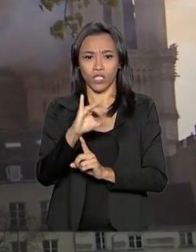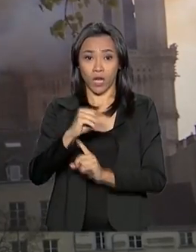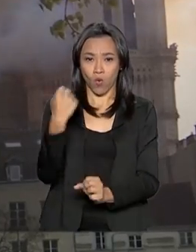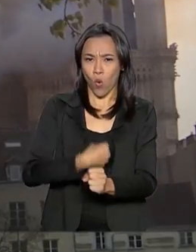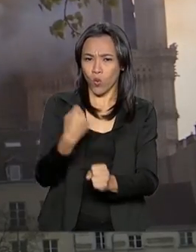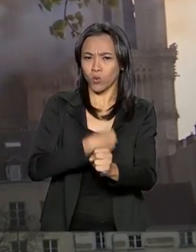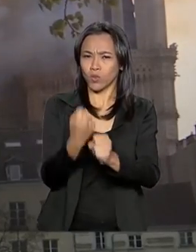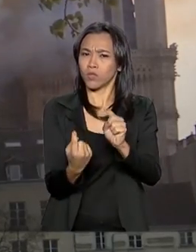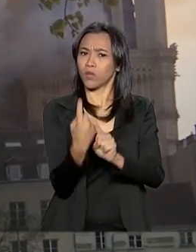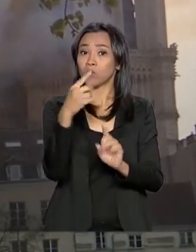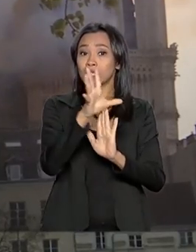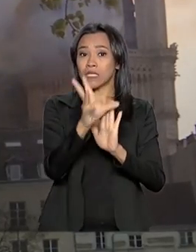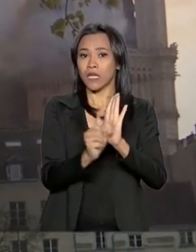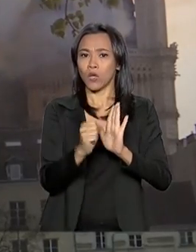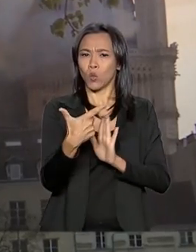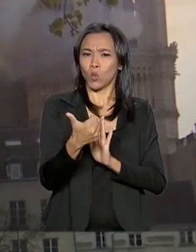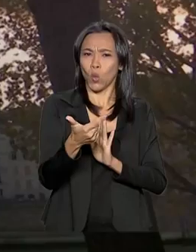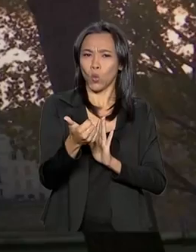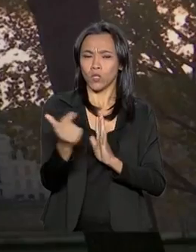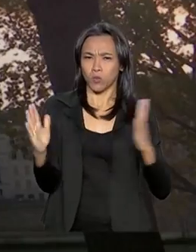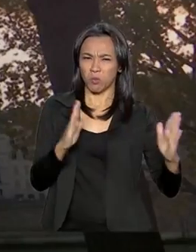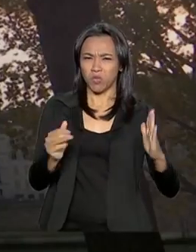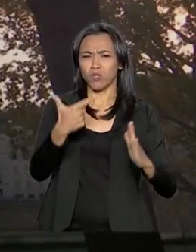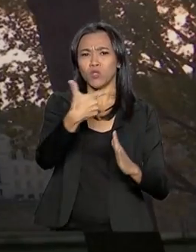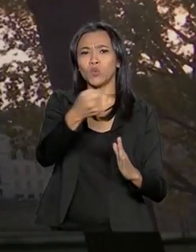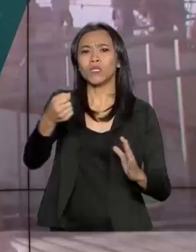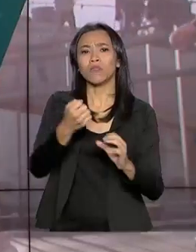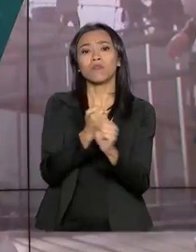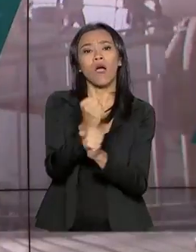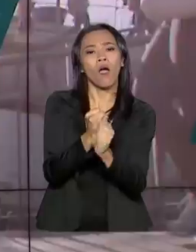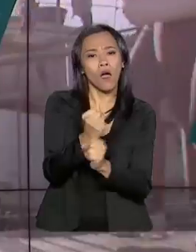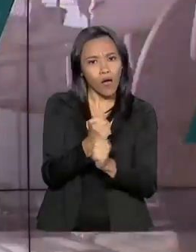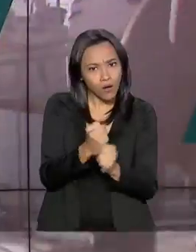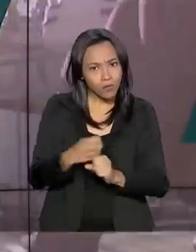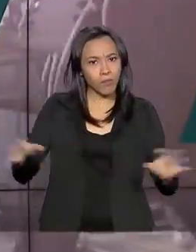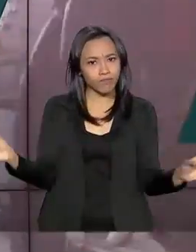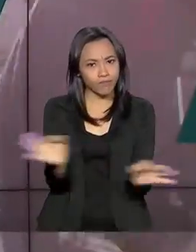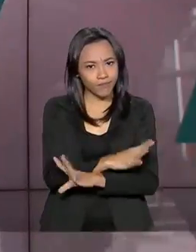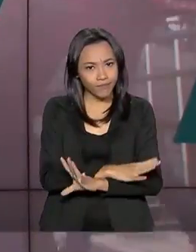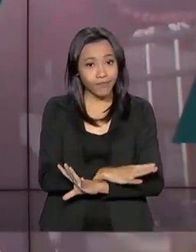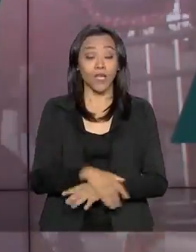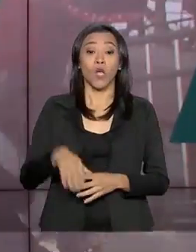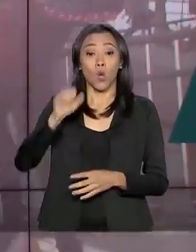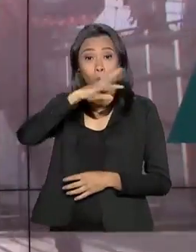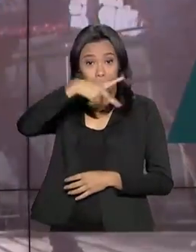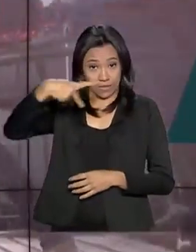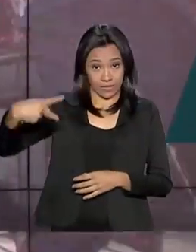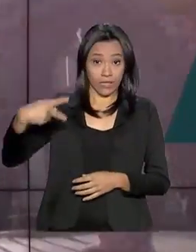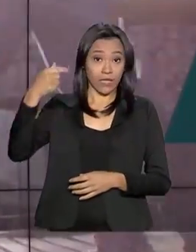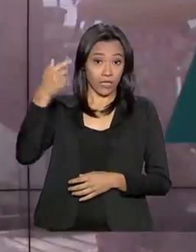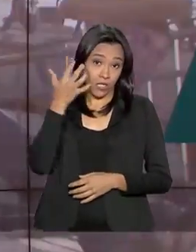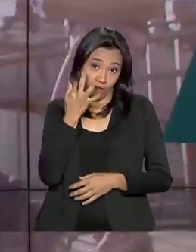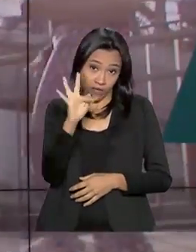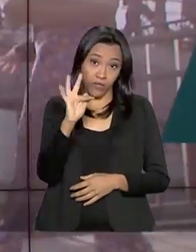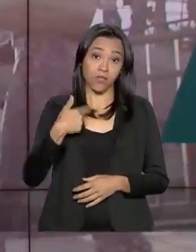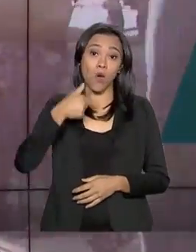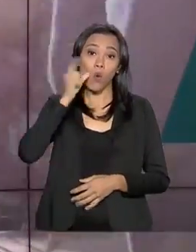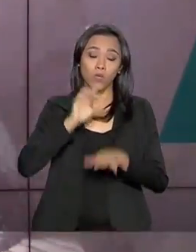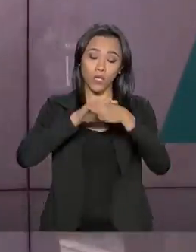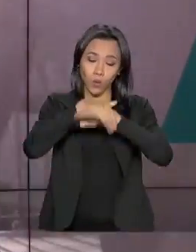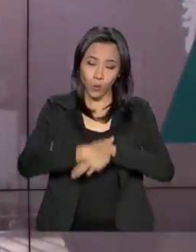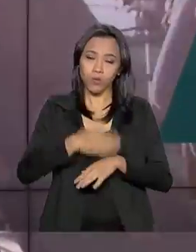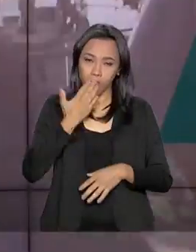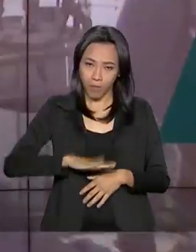século XII e durou mais de 200 anos. O presidente francês, Emmanuel Macron, prometeu na noite de ontem